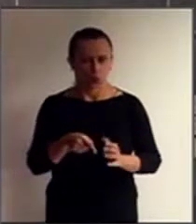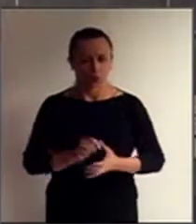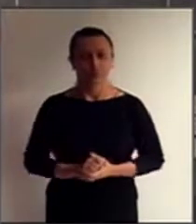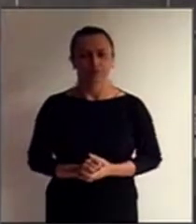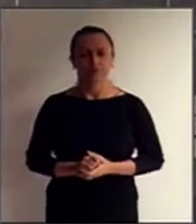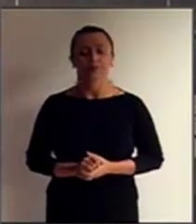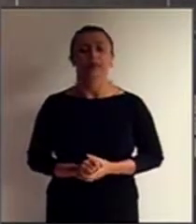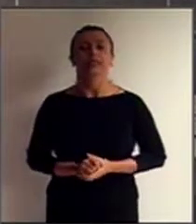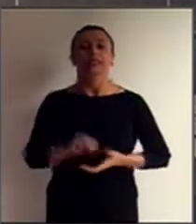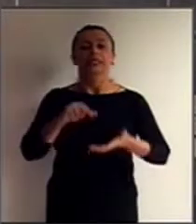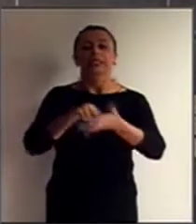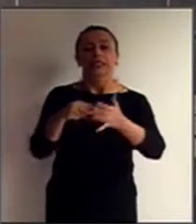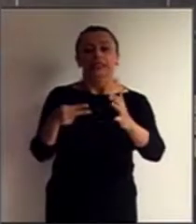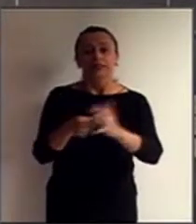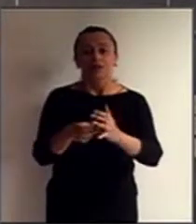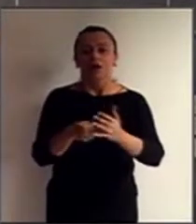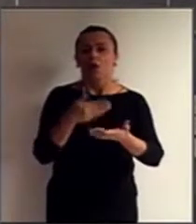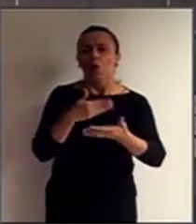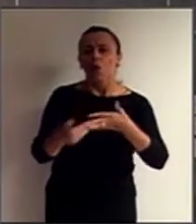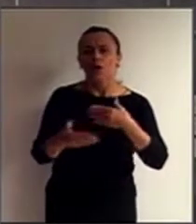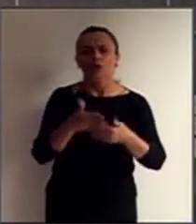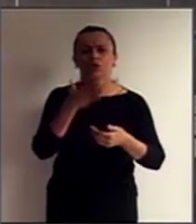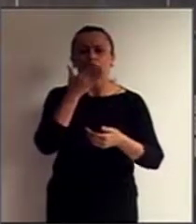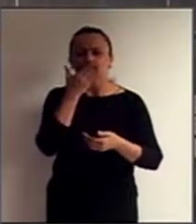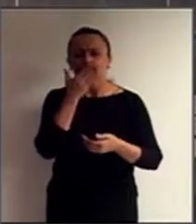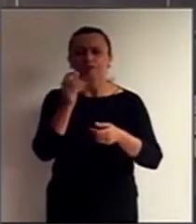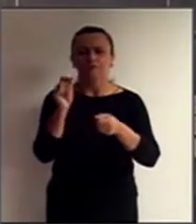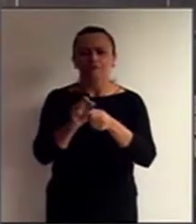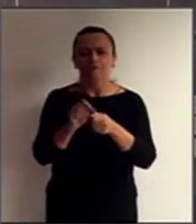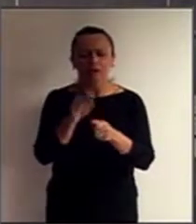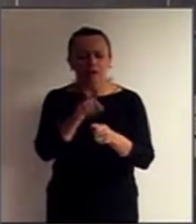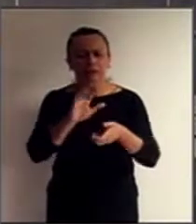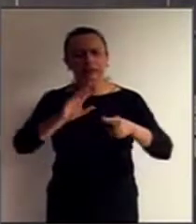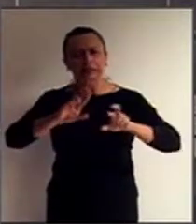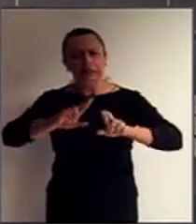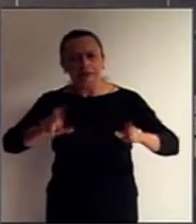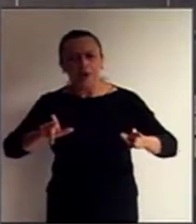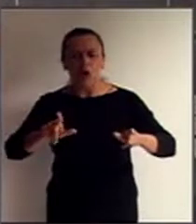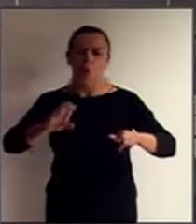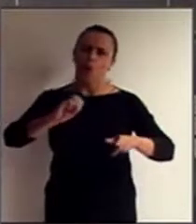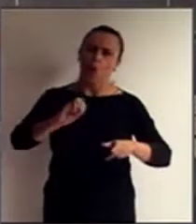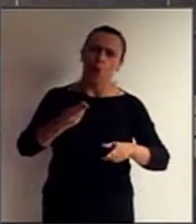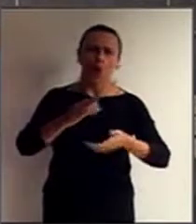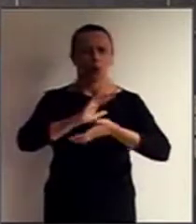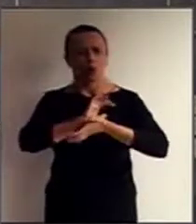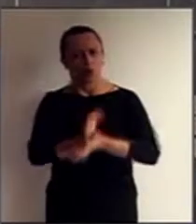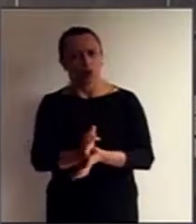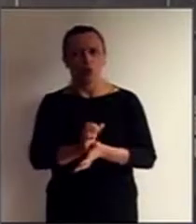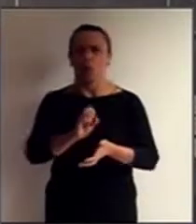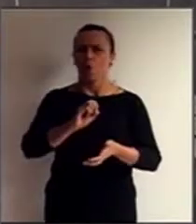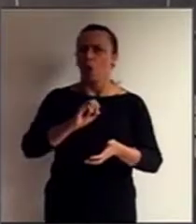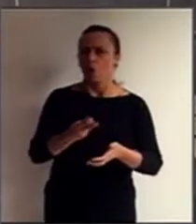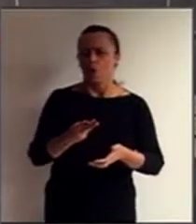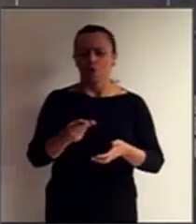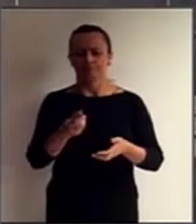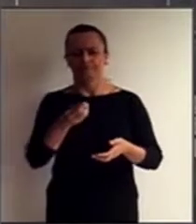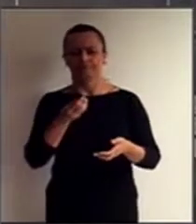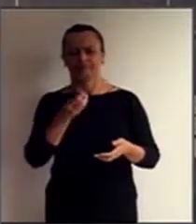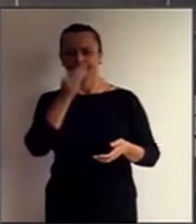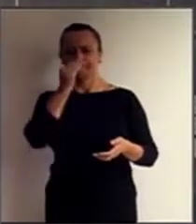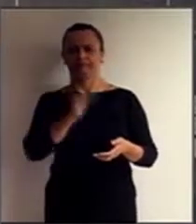Significa qualquer diferenciação, exclusão ou restrição baseado na